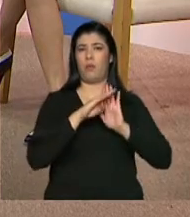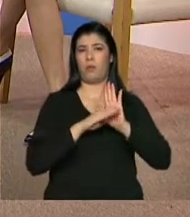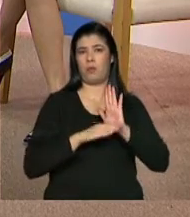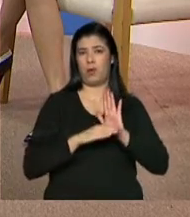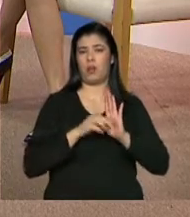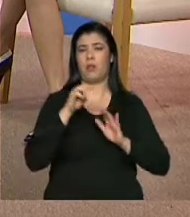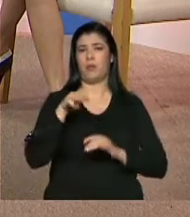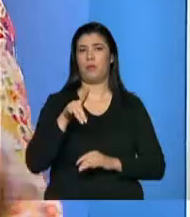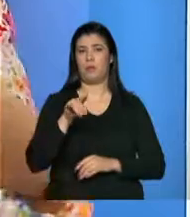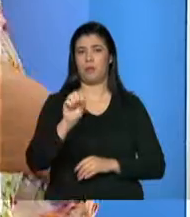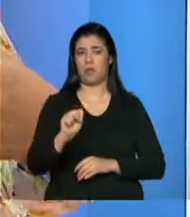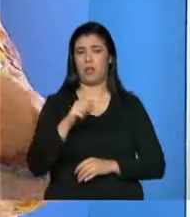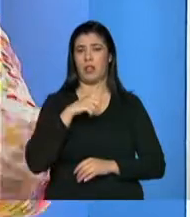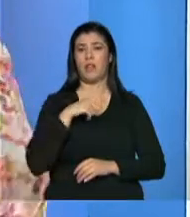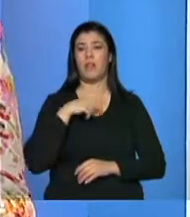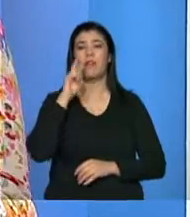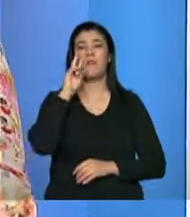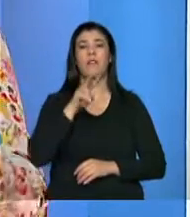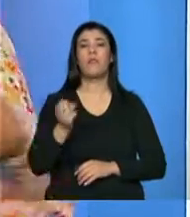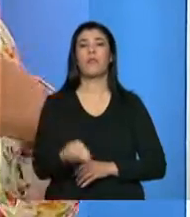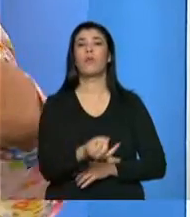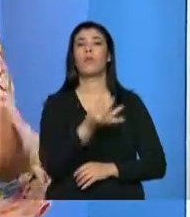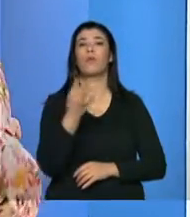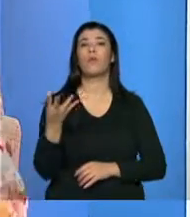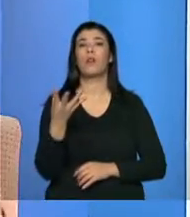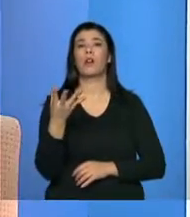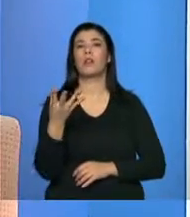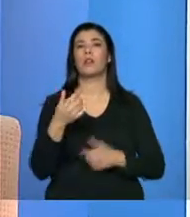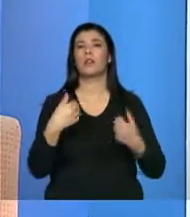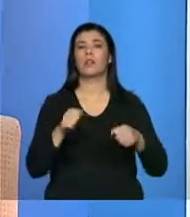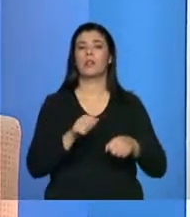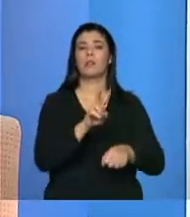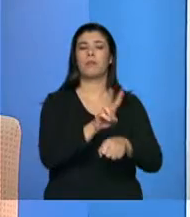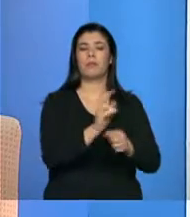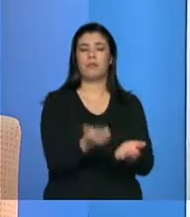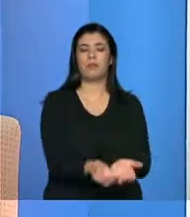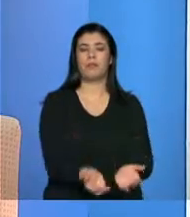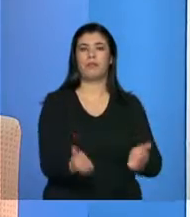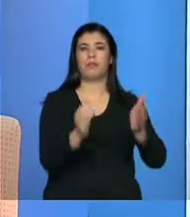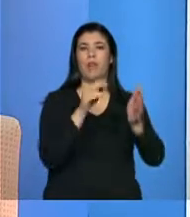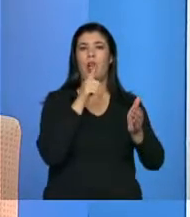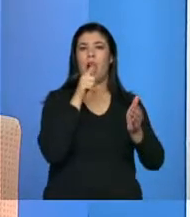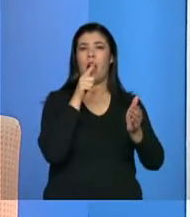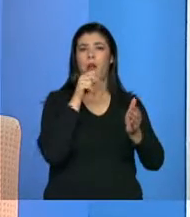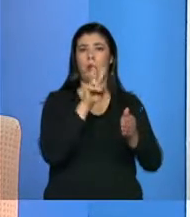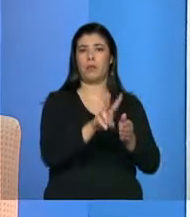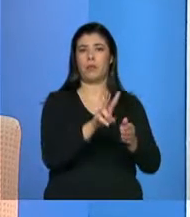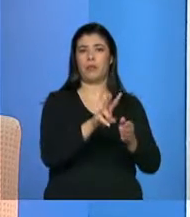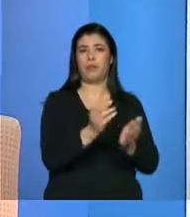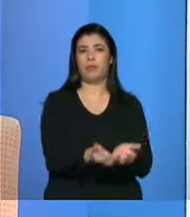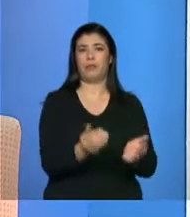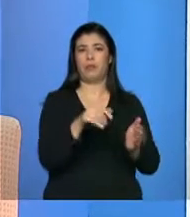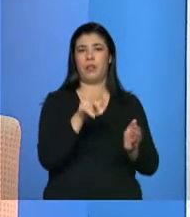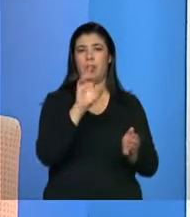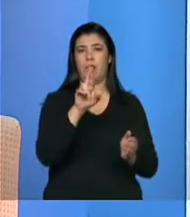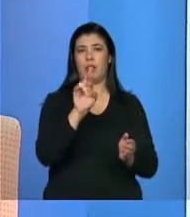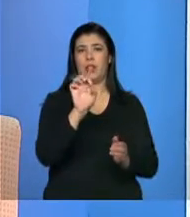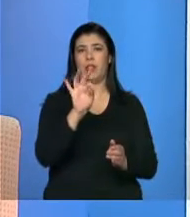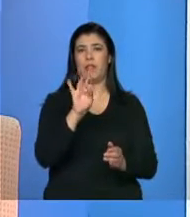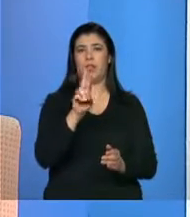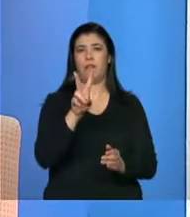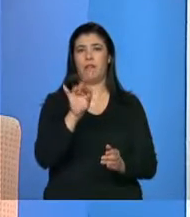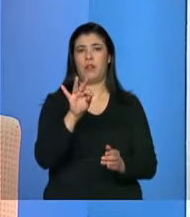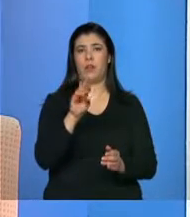cisternas é a construção de um pequeno reservatório de água no semiárido brasileiro, onde as famílias viviam, né,